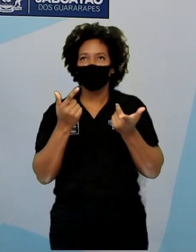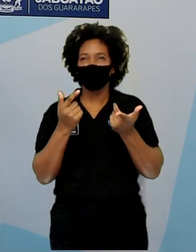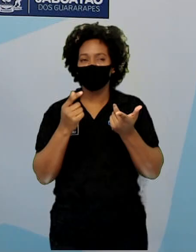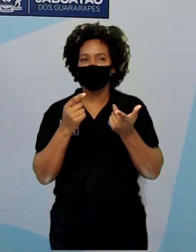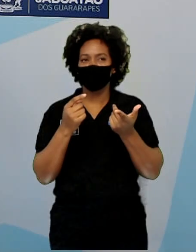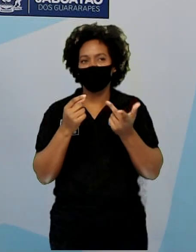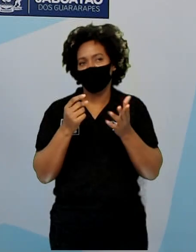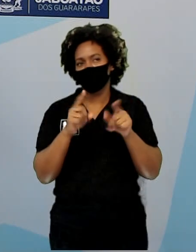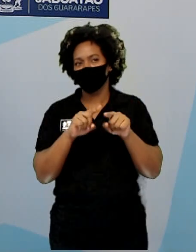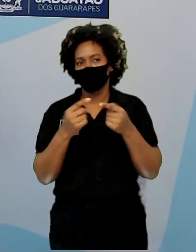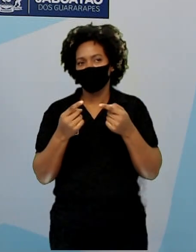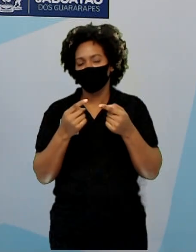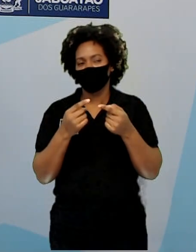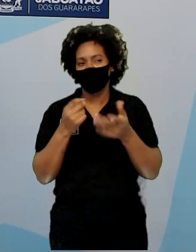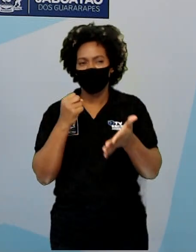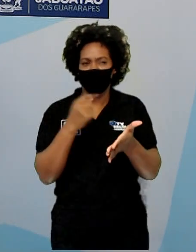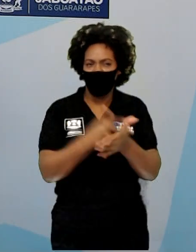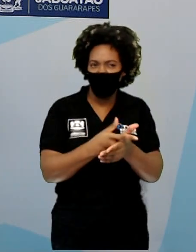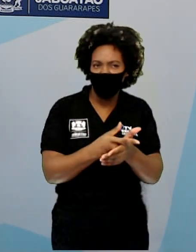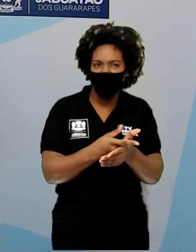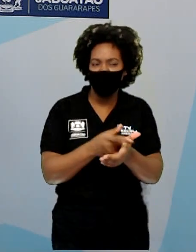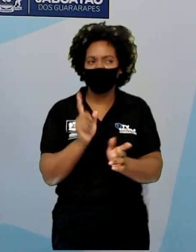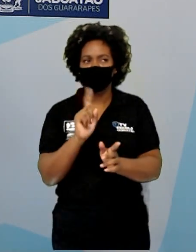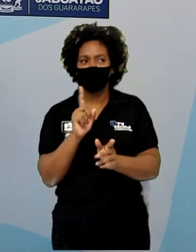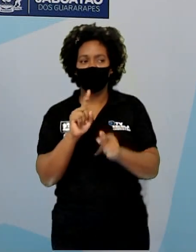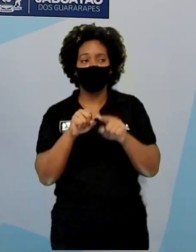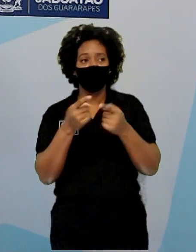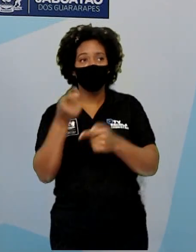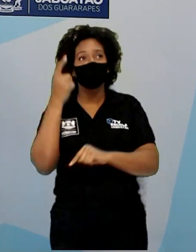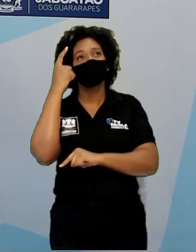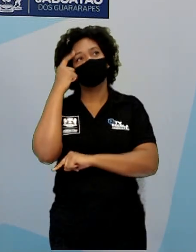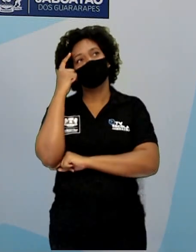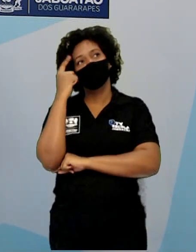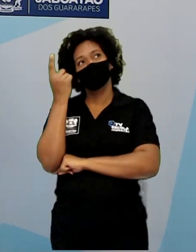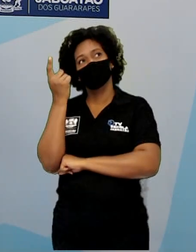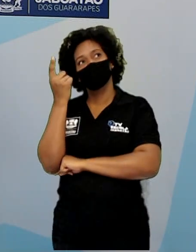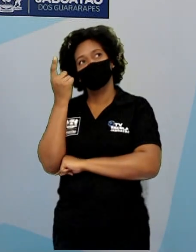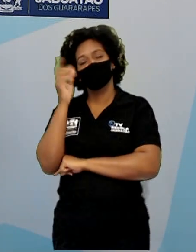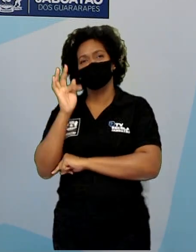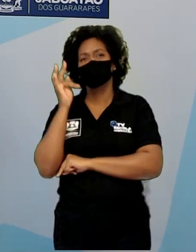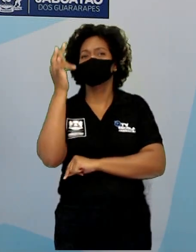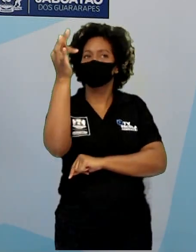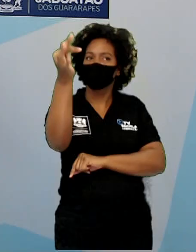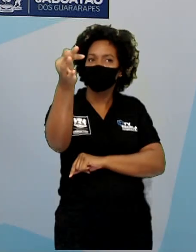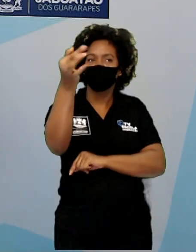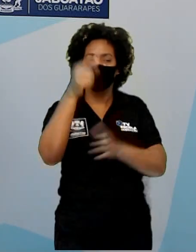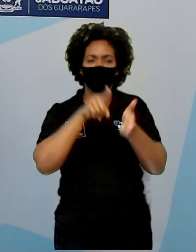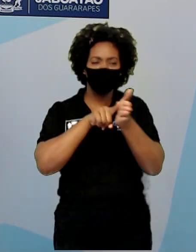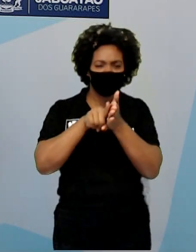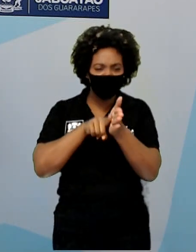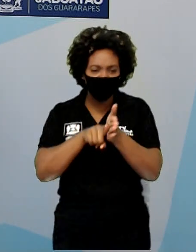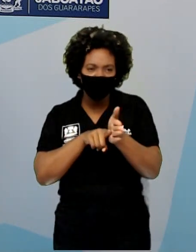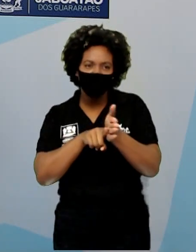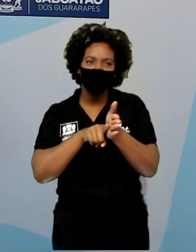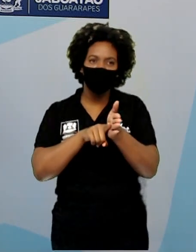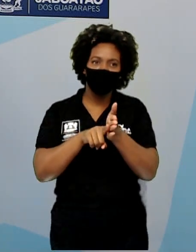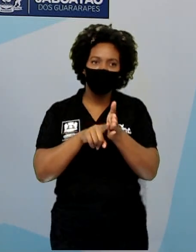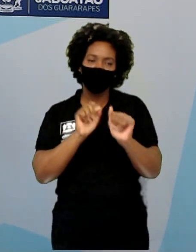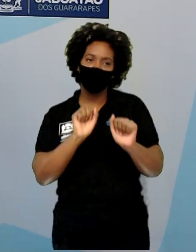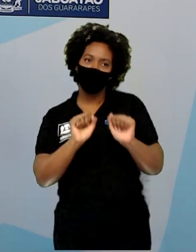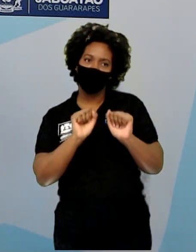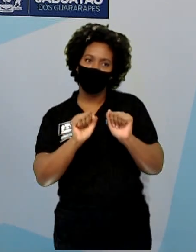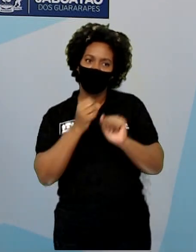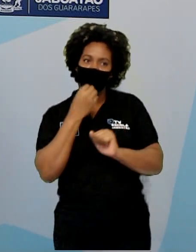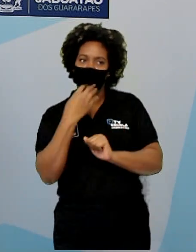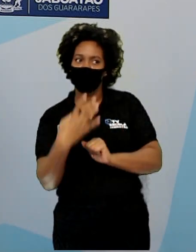interesse em adquirir aquele produto, mas você faz, poxa, eu vou procurar ver mais esse produto, talvez ele seja interessante,